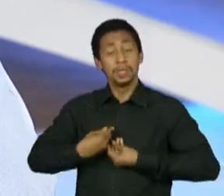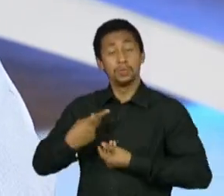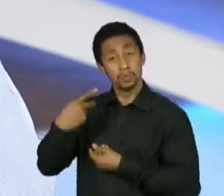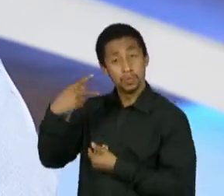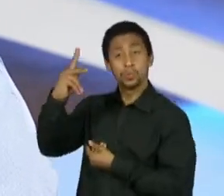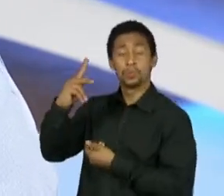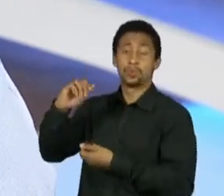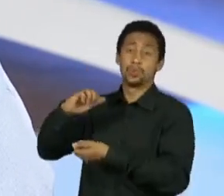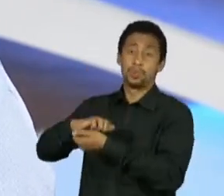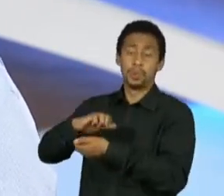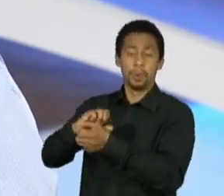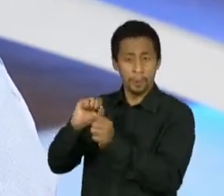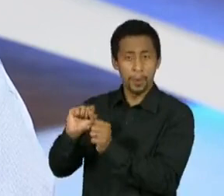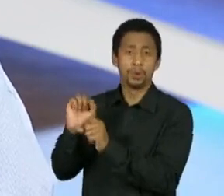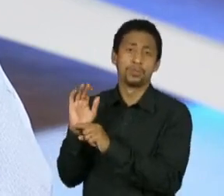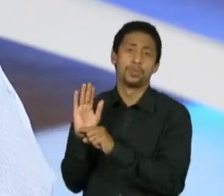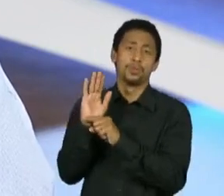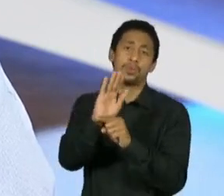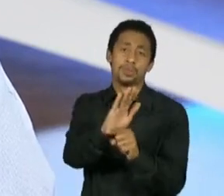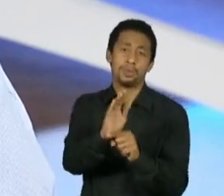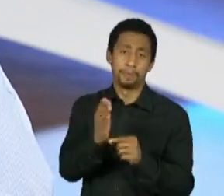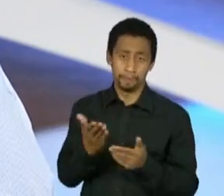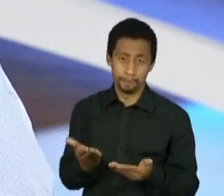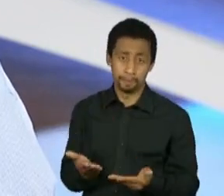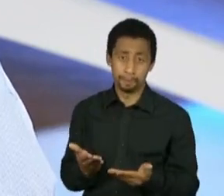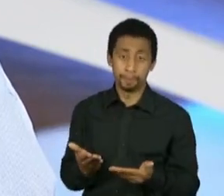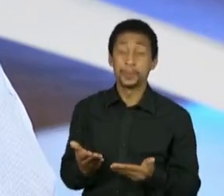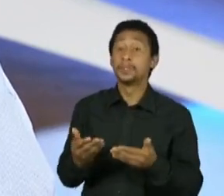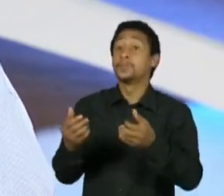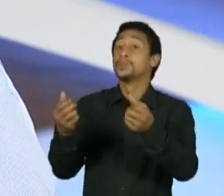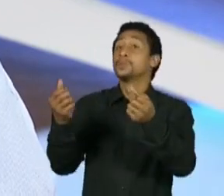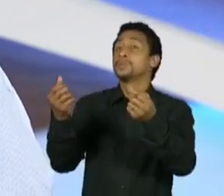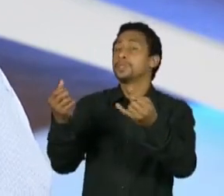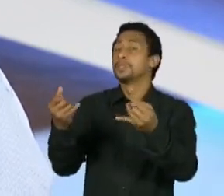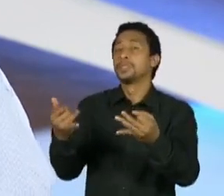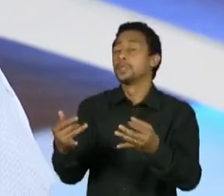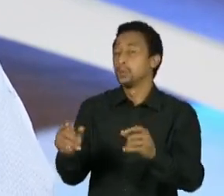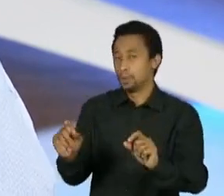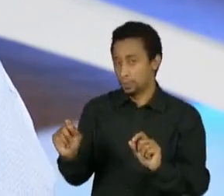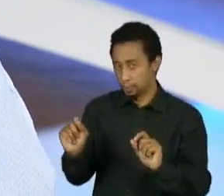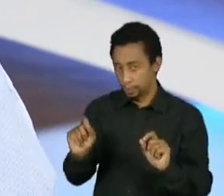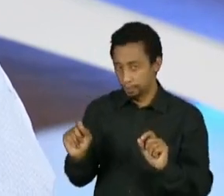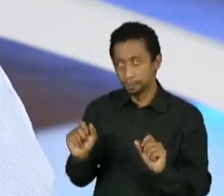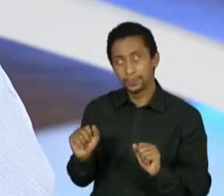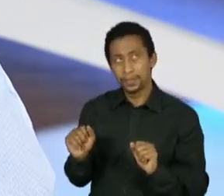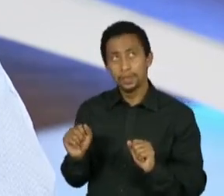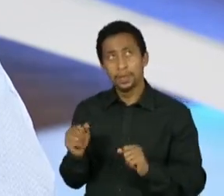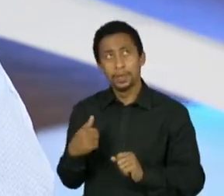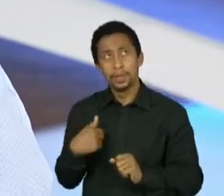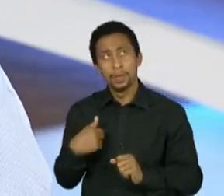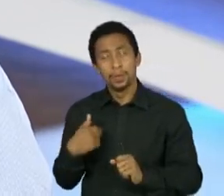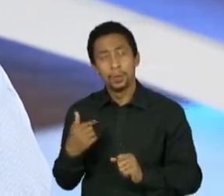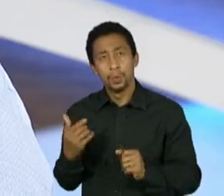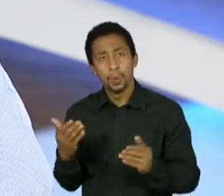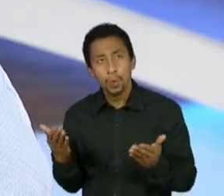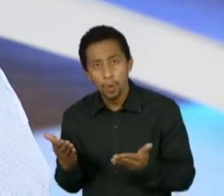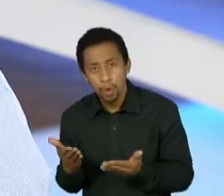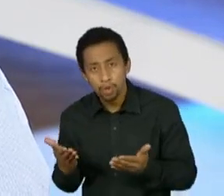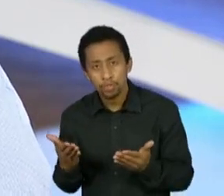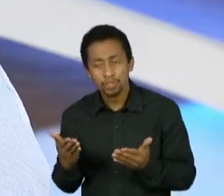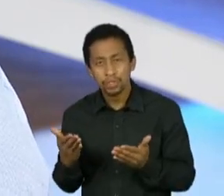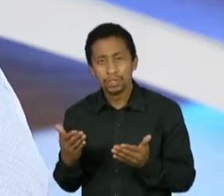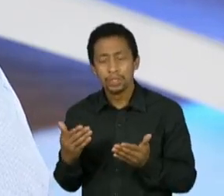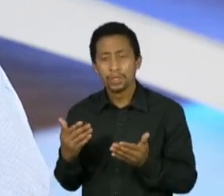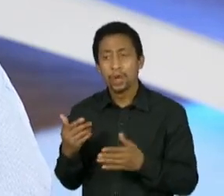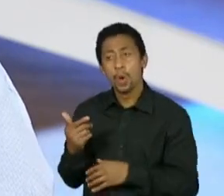porque aqui a gente está falando que hoje mesmo, eu estava falando na minha entrevista hoje,